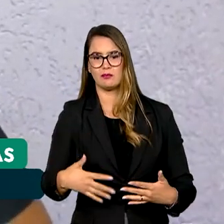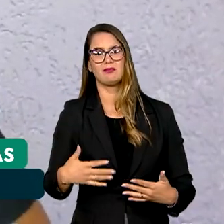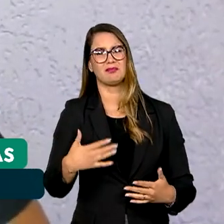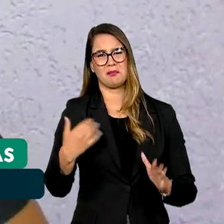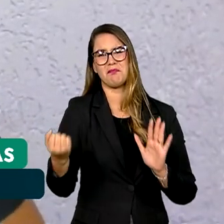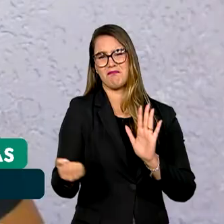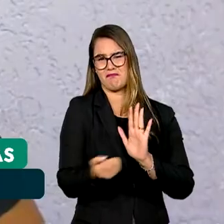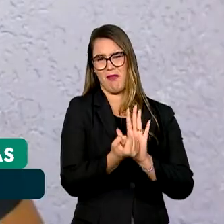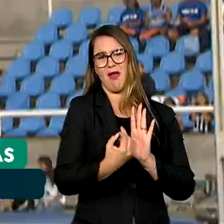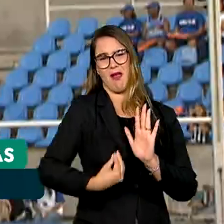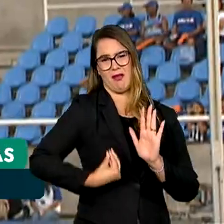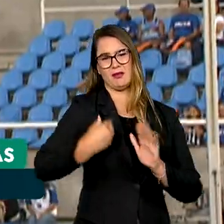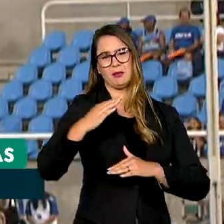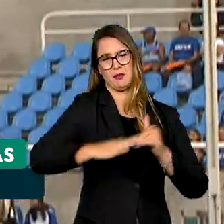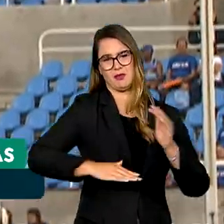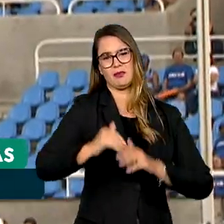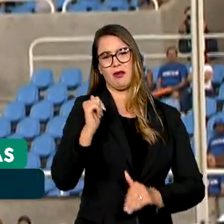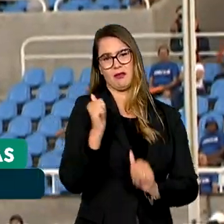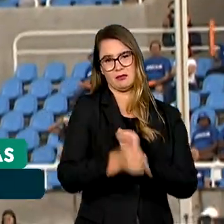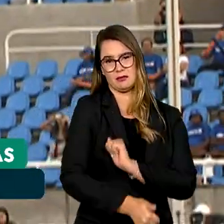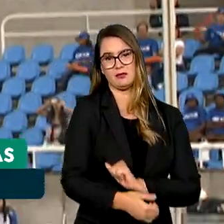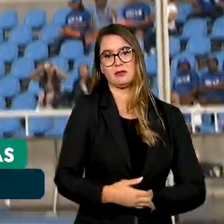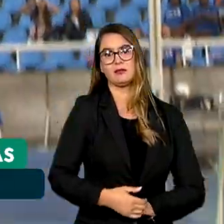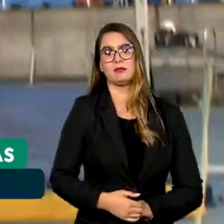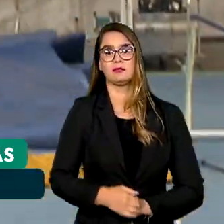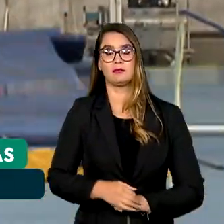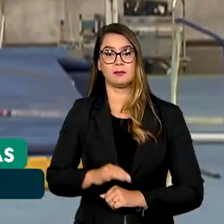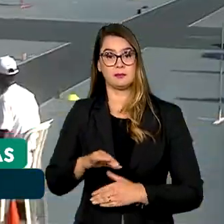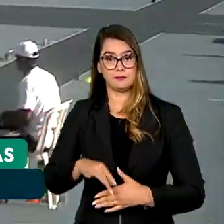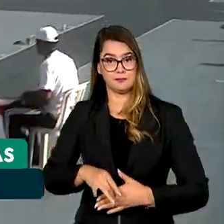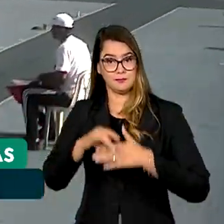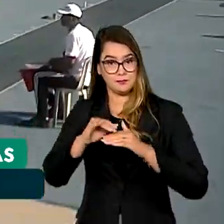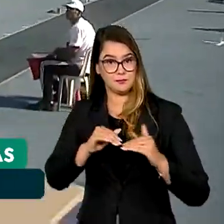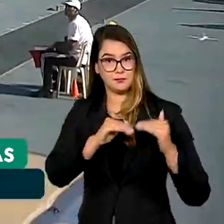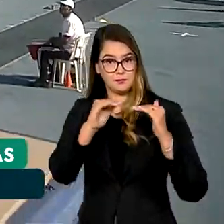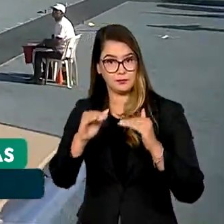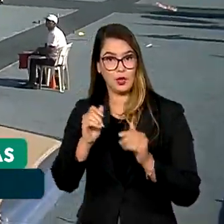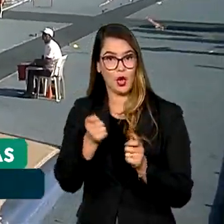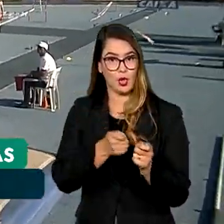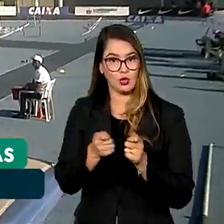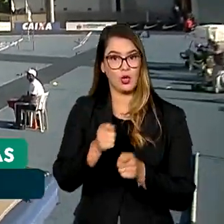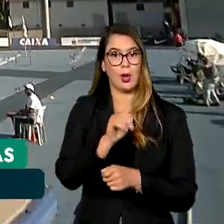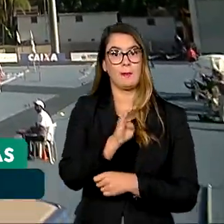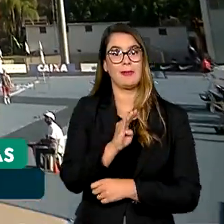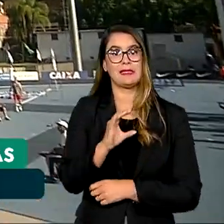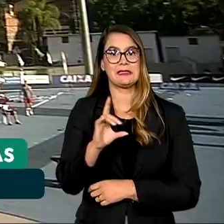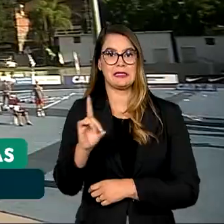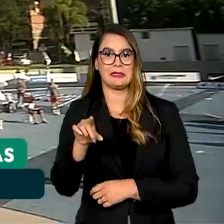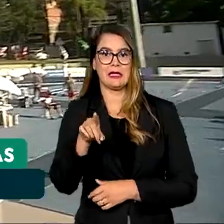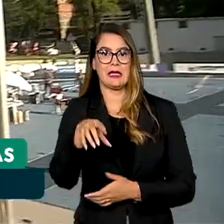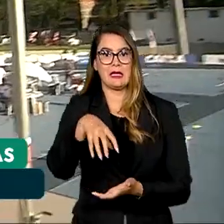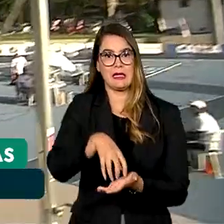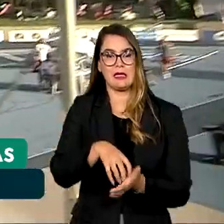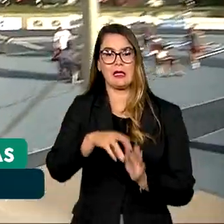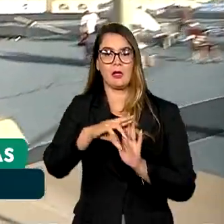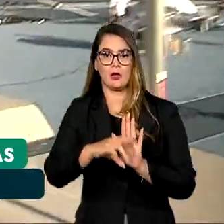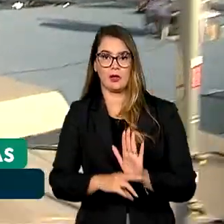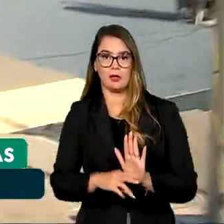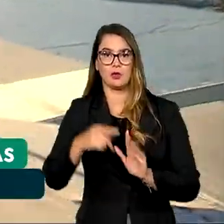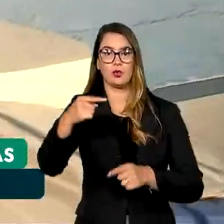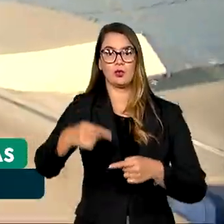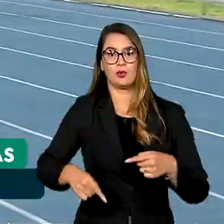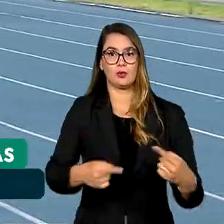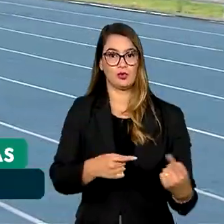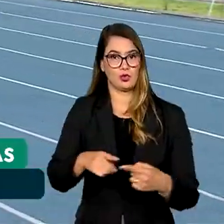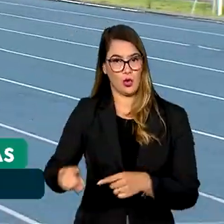manchando o currículo de um atleta, né? A Autoridade Brasileira de Controle de Dopagem, a BCD, órgão regulador da Política Nacional